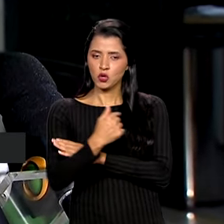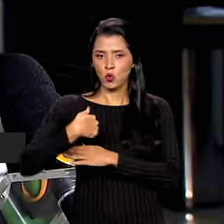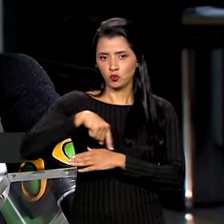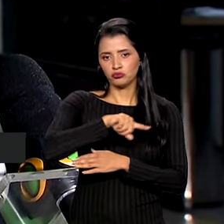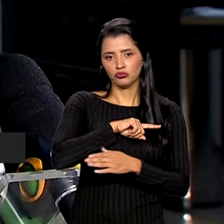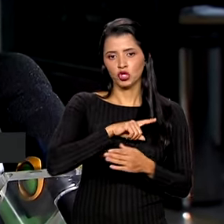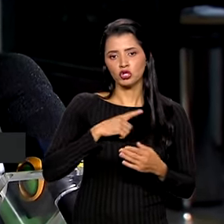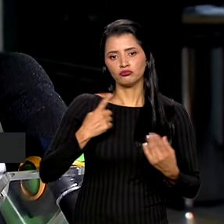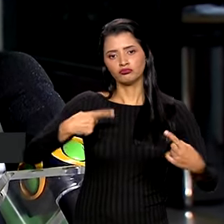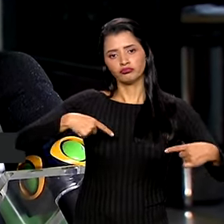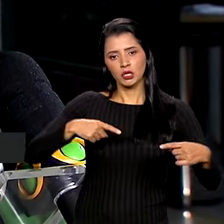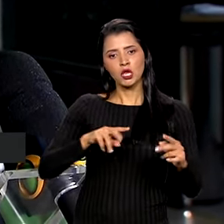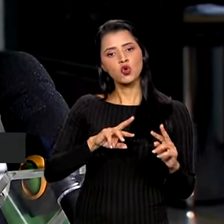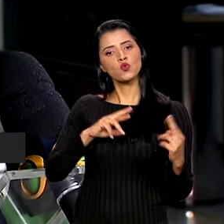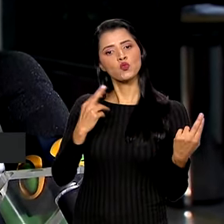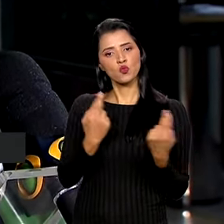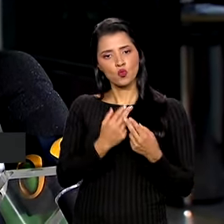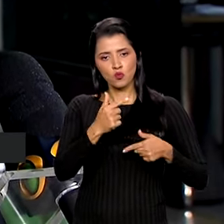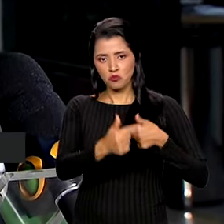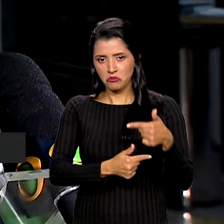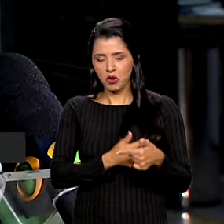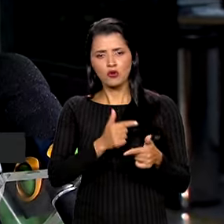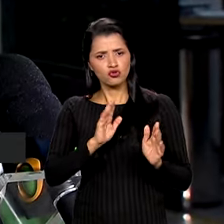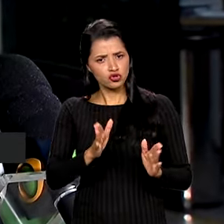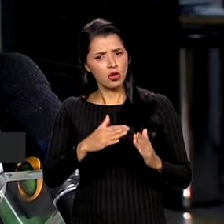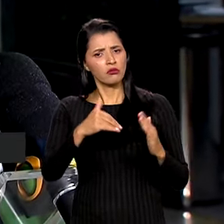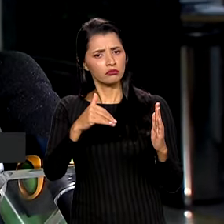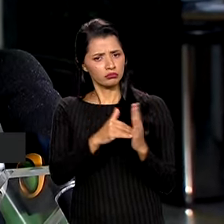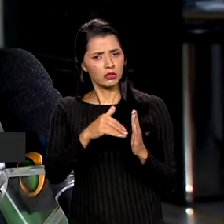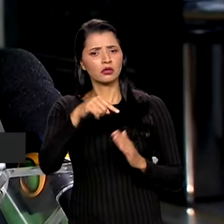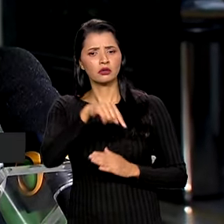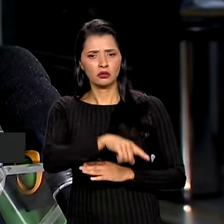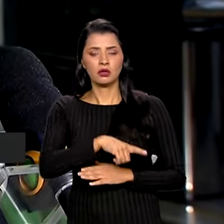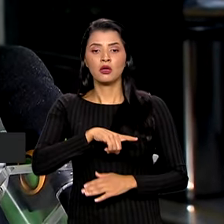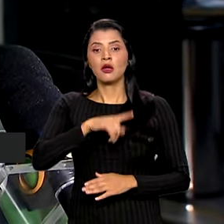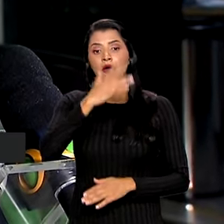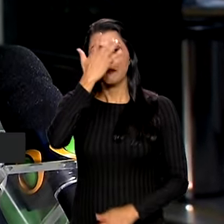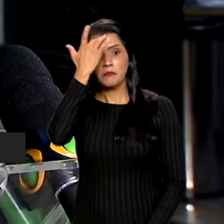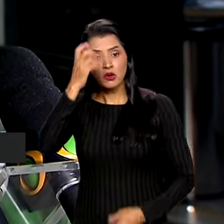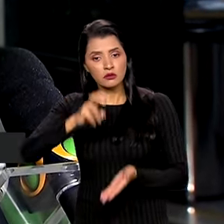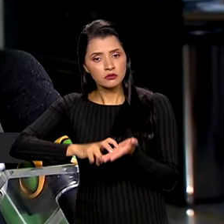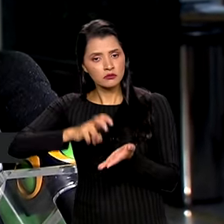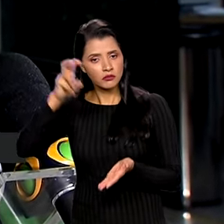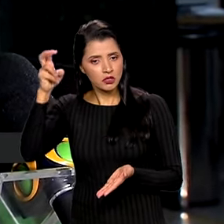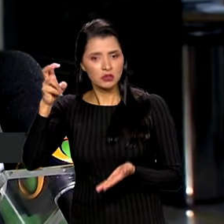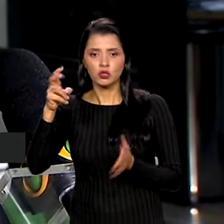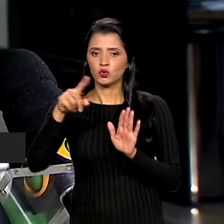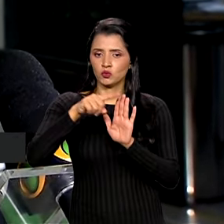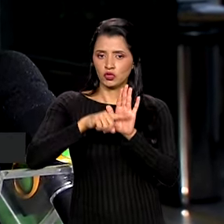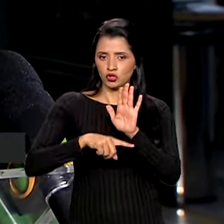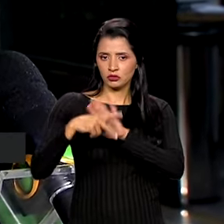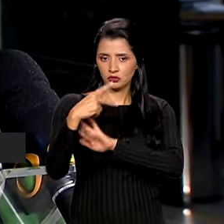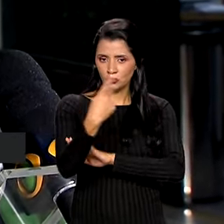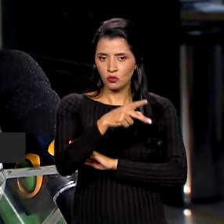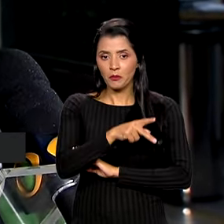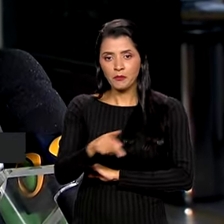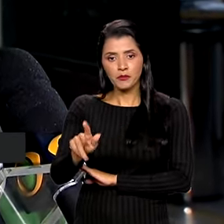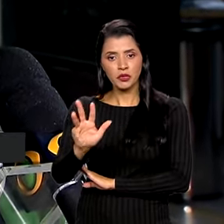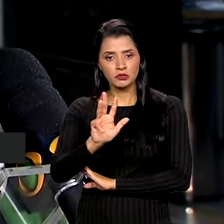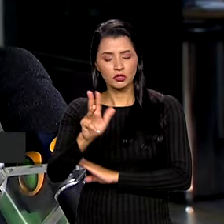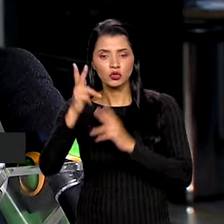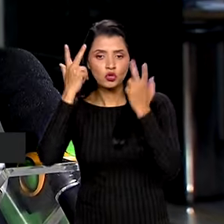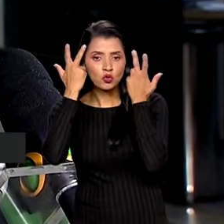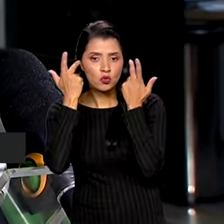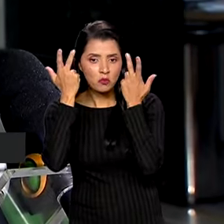de trabalho aqui no Alvorada. Amanhã, durante todo o dia, o presidente cumprirá a sua agenda normalmente e, se